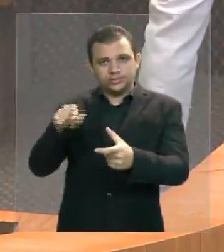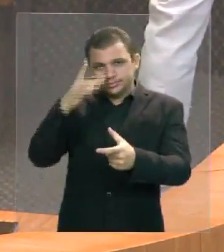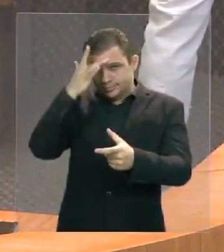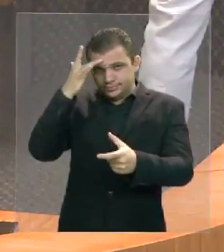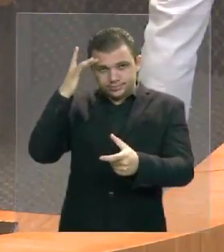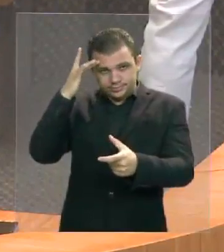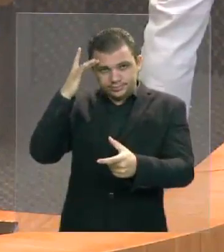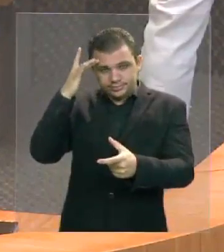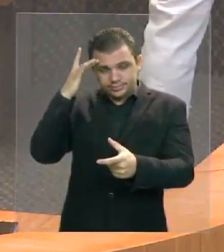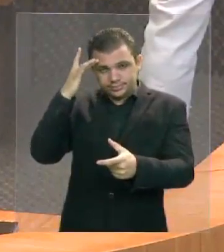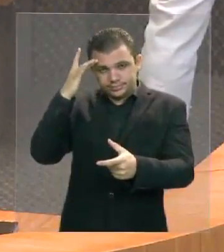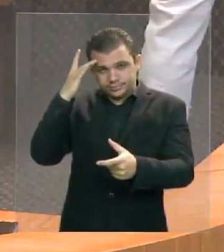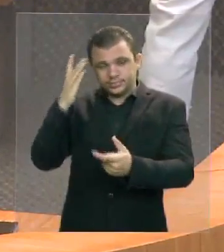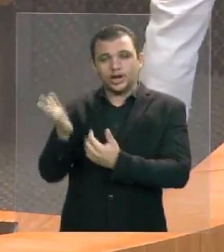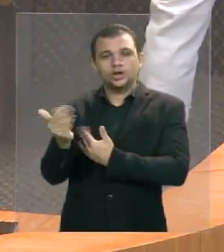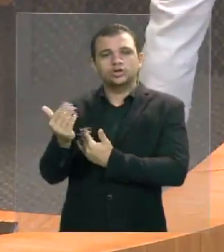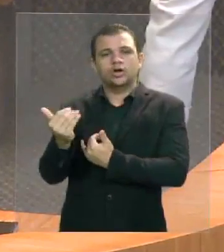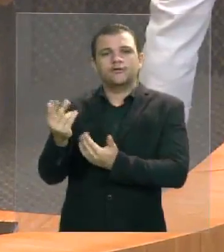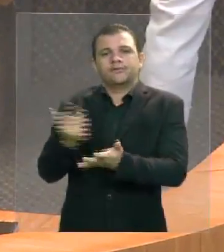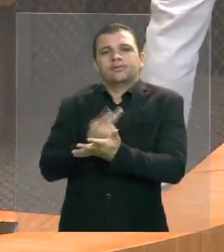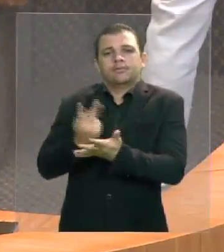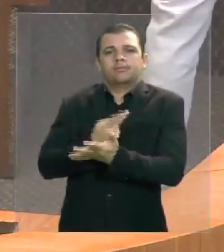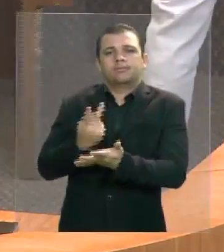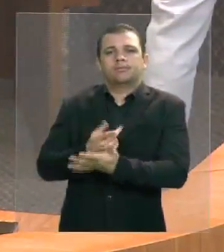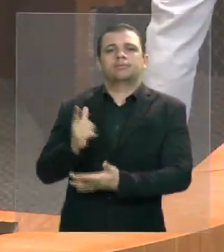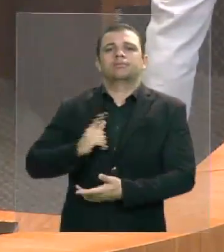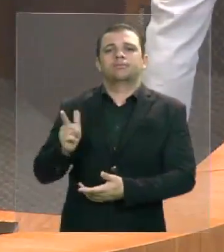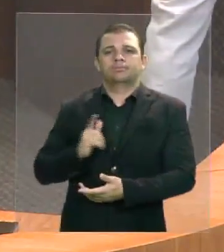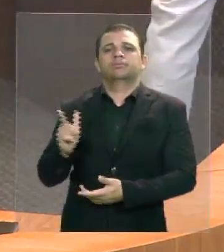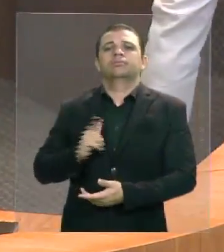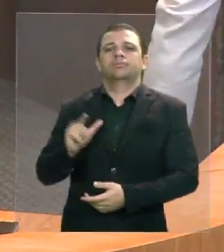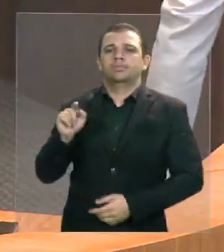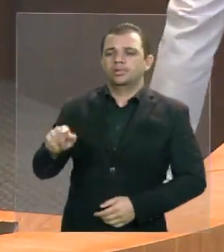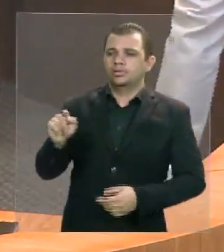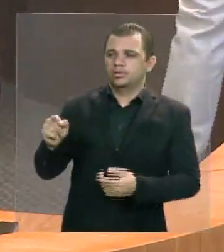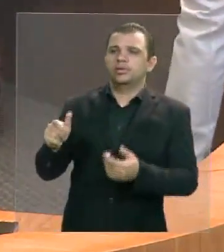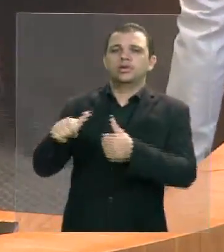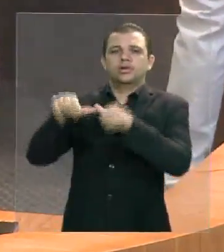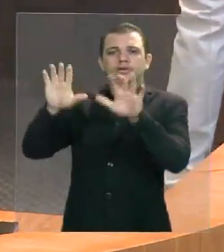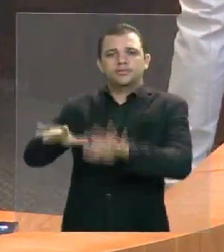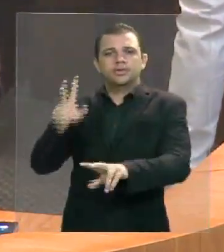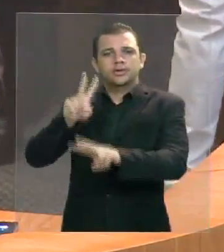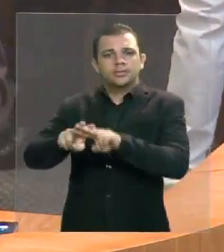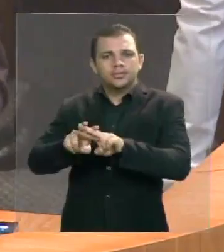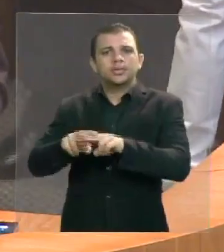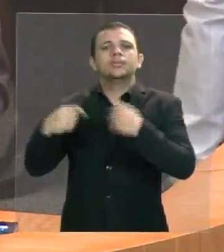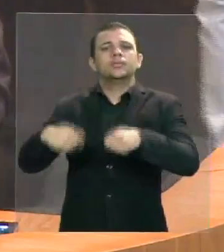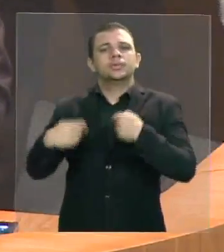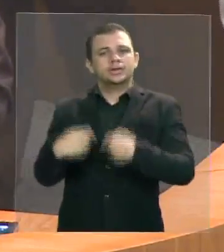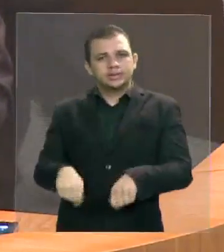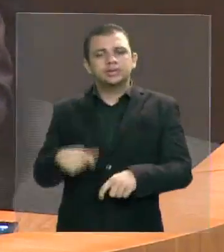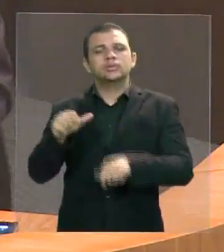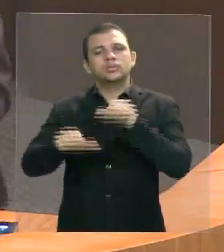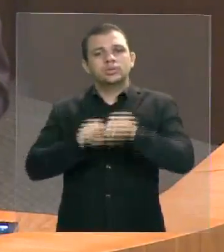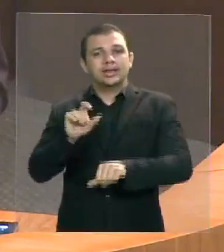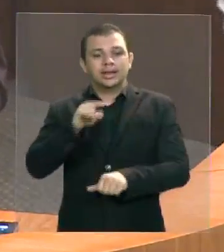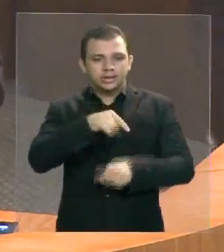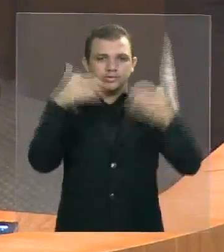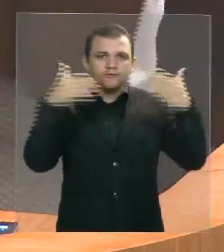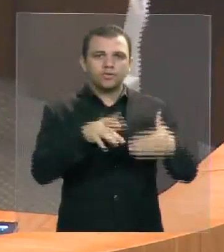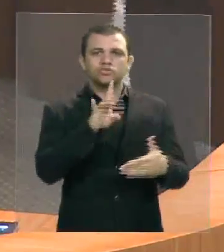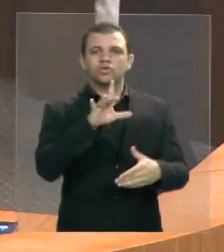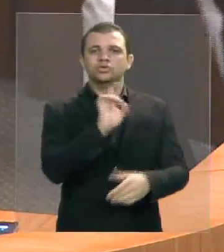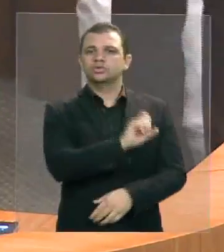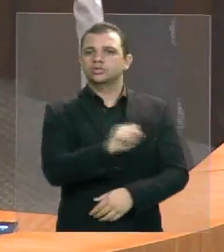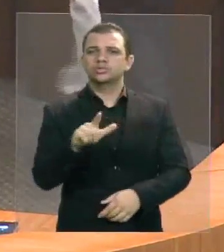precisamos descentralizar essa unidade que tem aqui em São Luís até para que a gente possa melhorar e trazer essa juventude que está